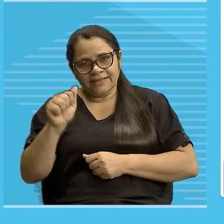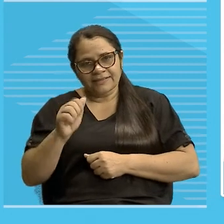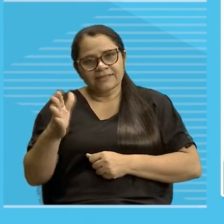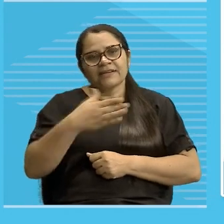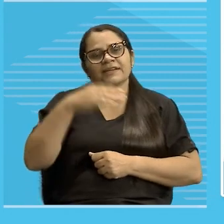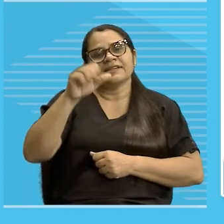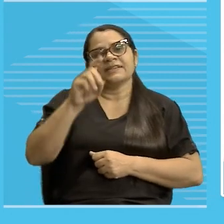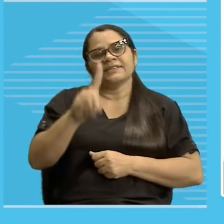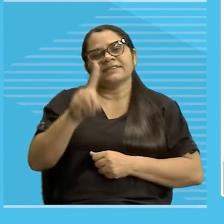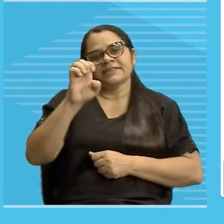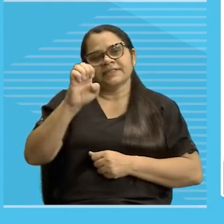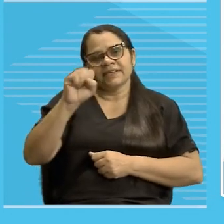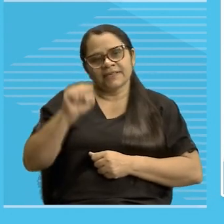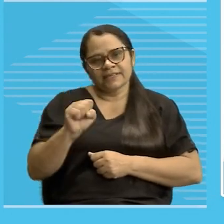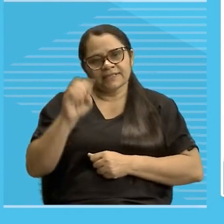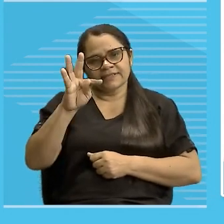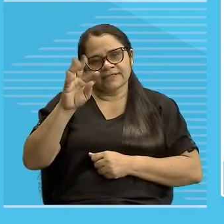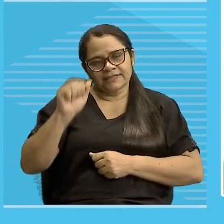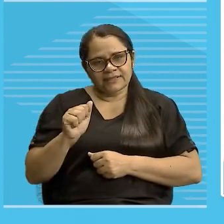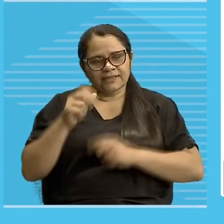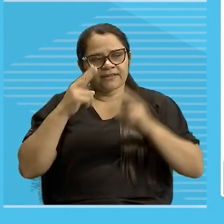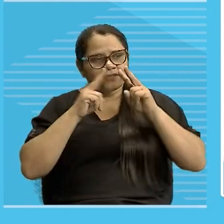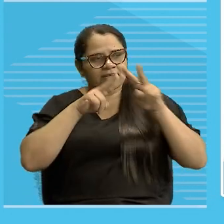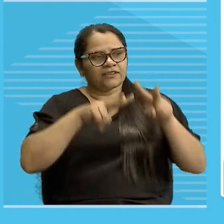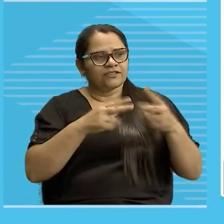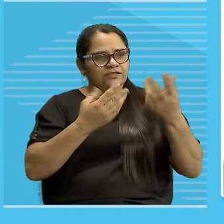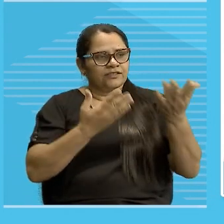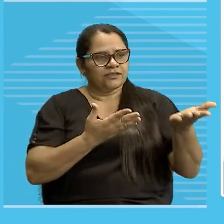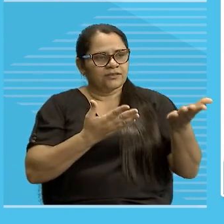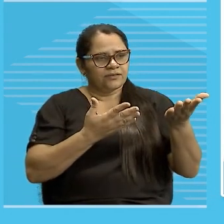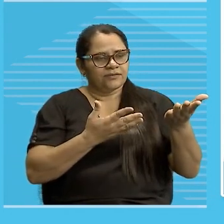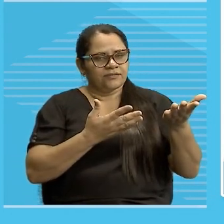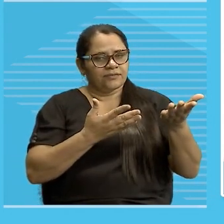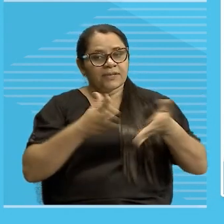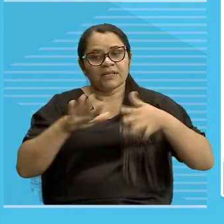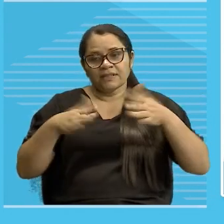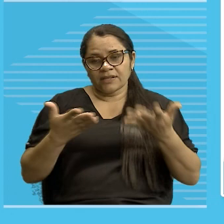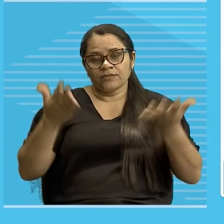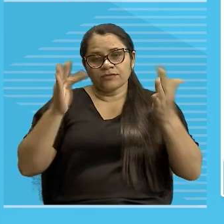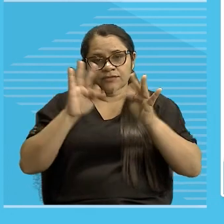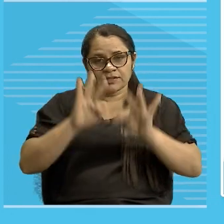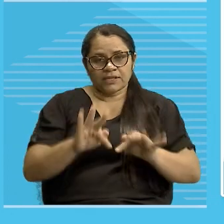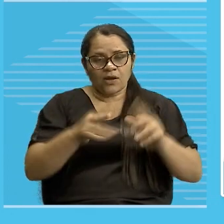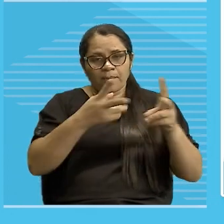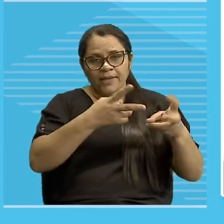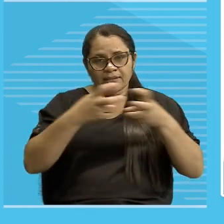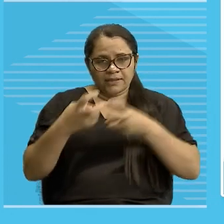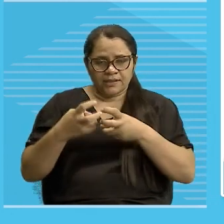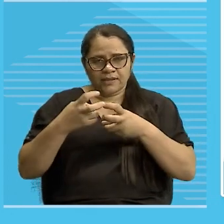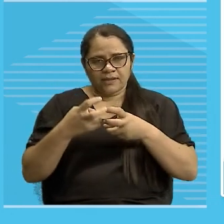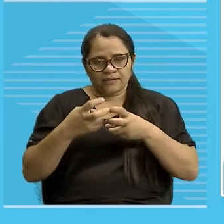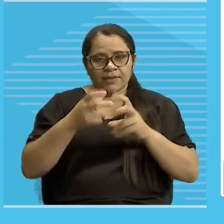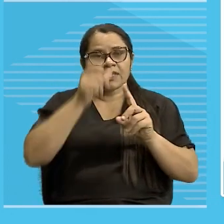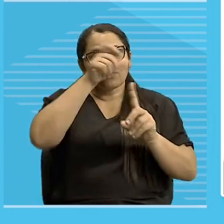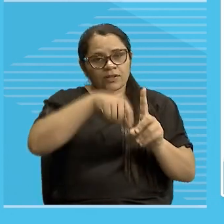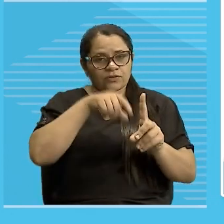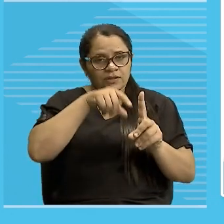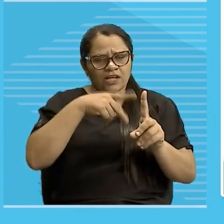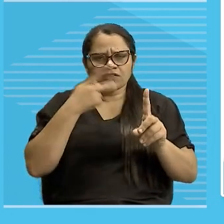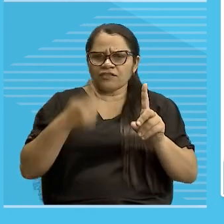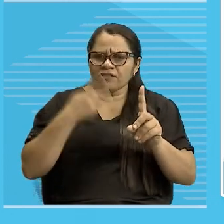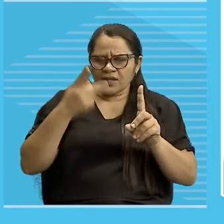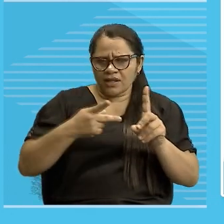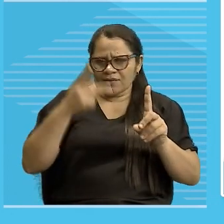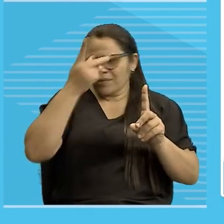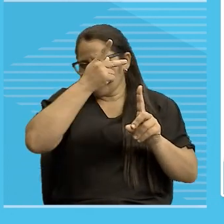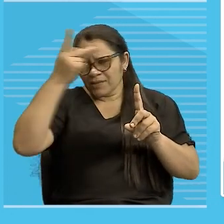entendeu? Essa é a lógica aí, e lá no final, perceba que ele está conversando com alguém, ele pergunta, onde estão